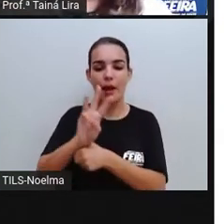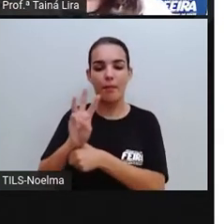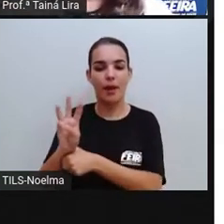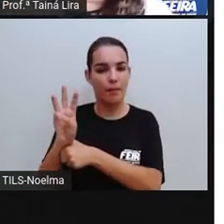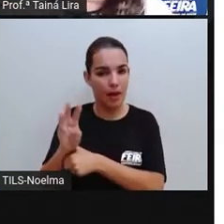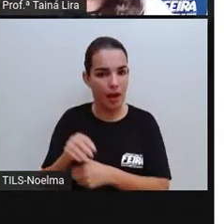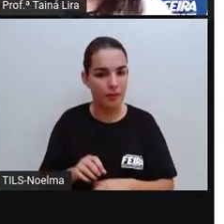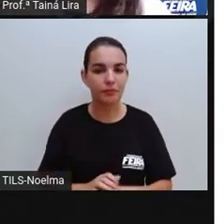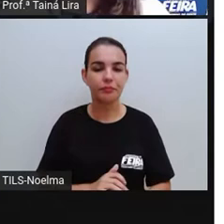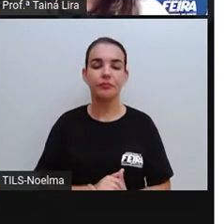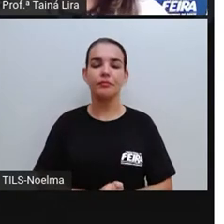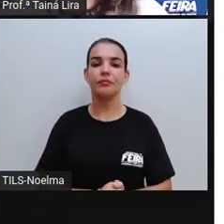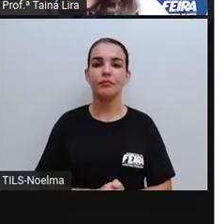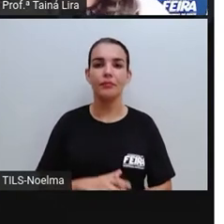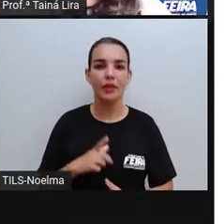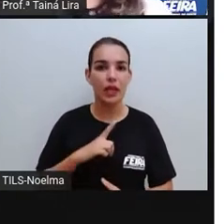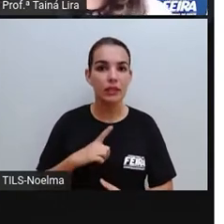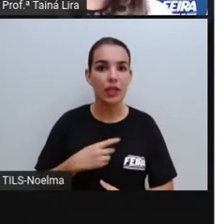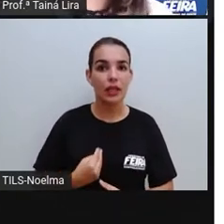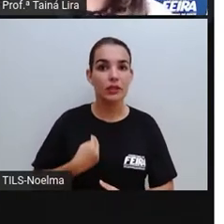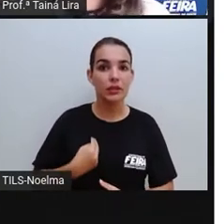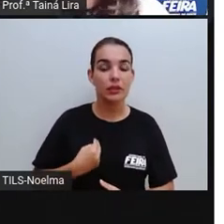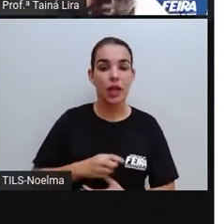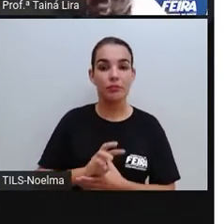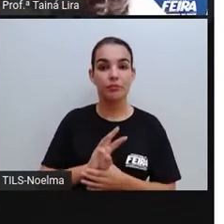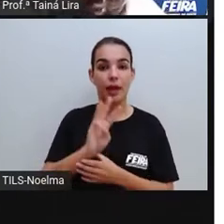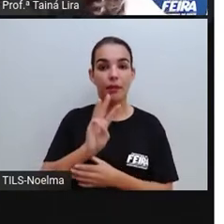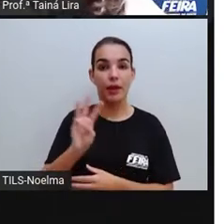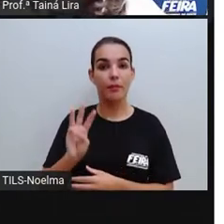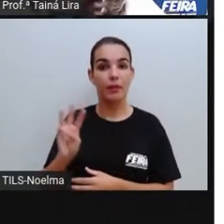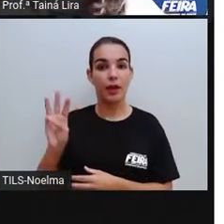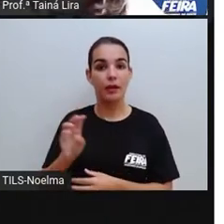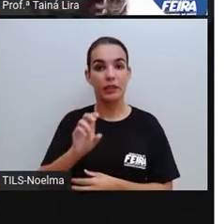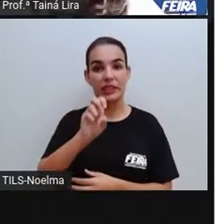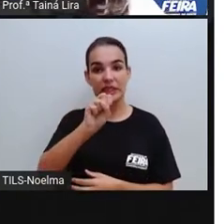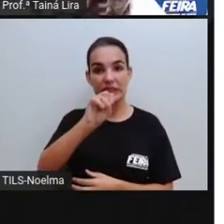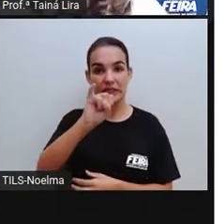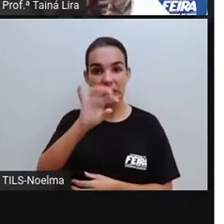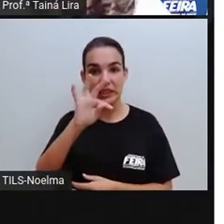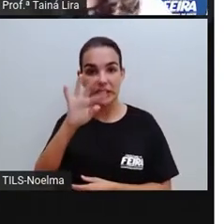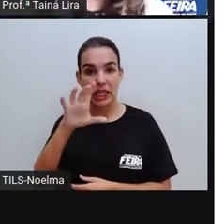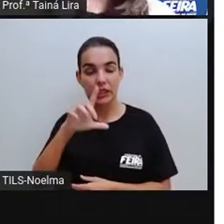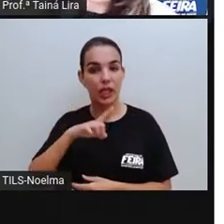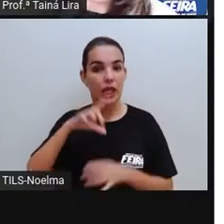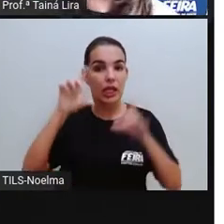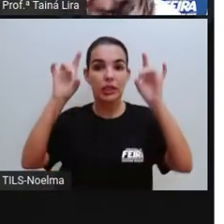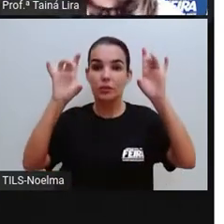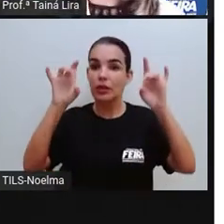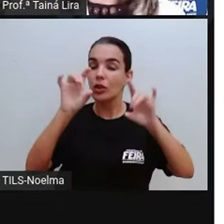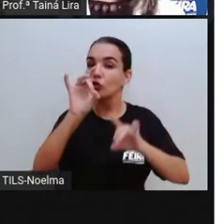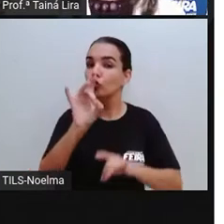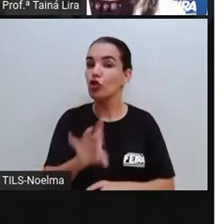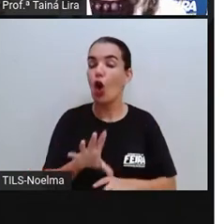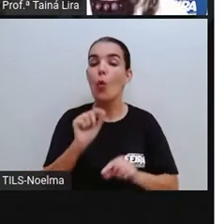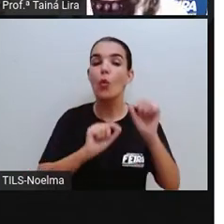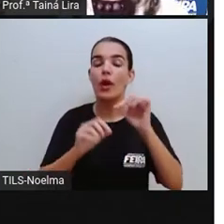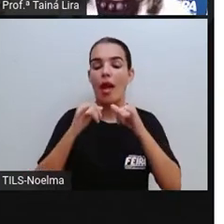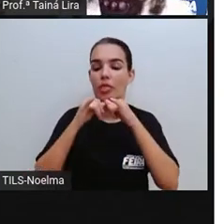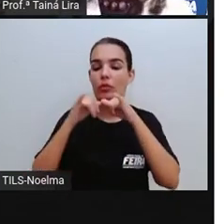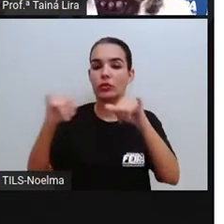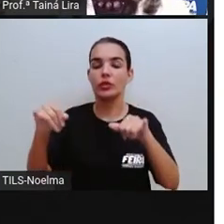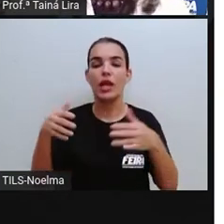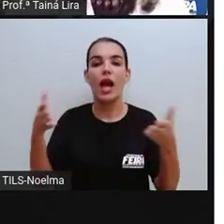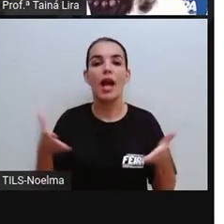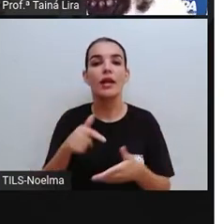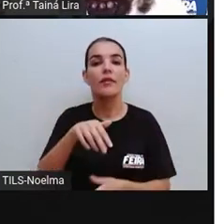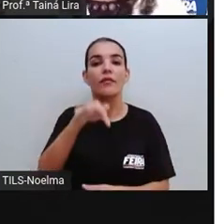né? Existem sites aí que são especializados em dar notícias, né? Por exemplo, a gente tem aqui em Feira de Santana, ó,